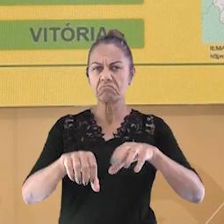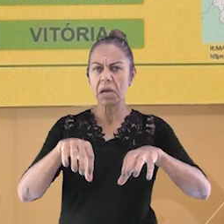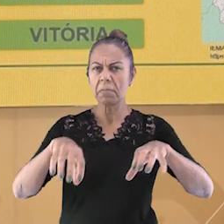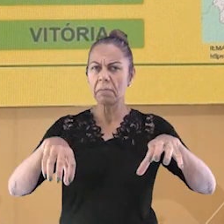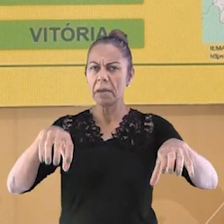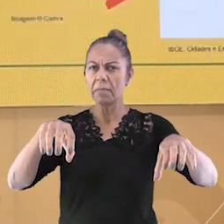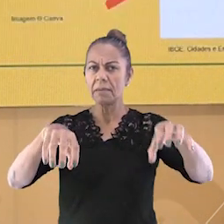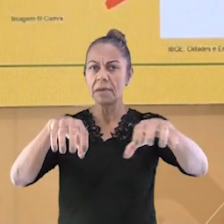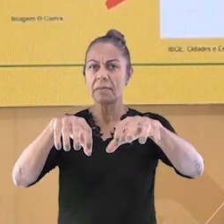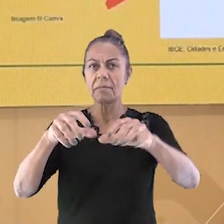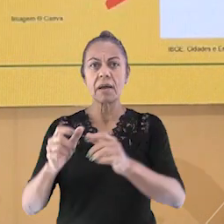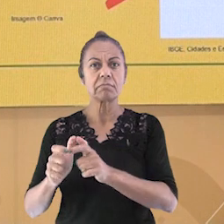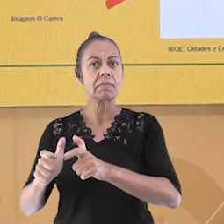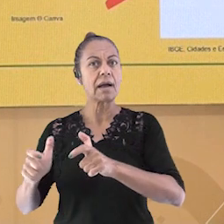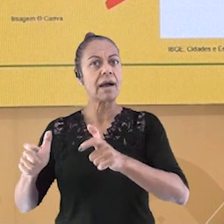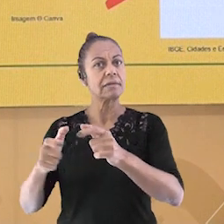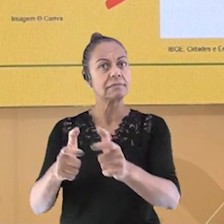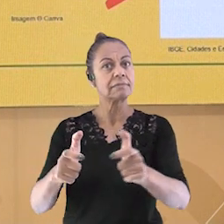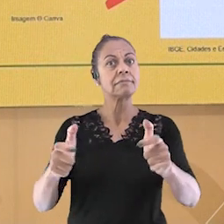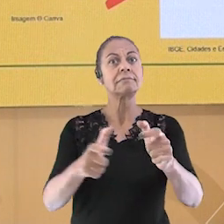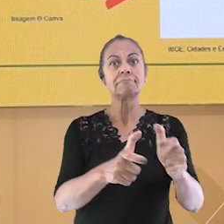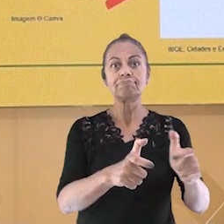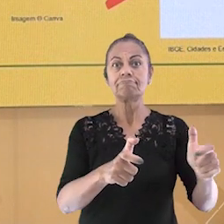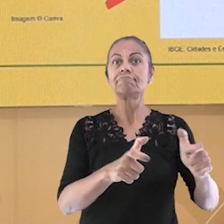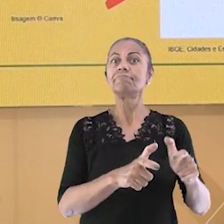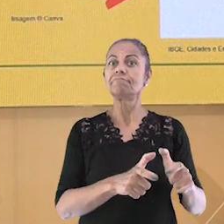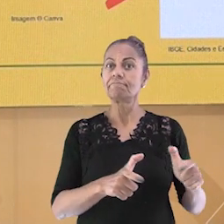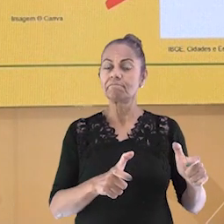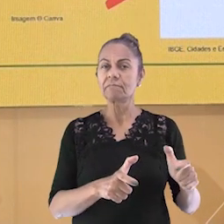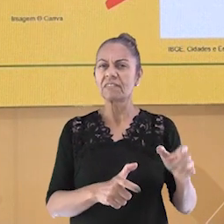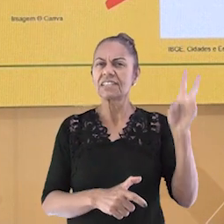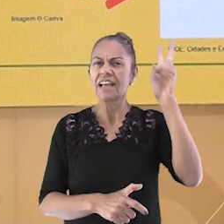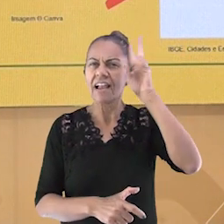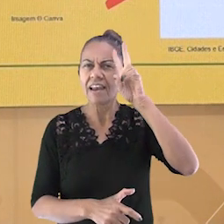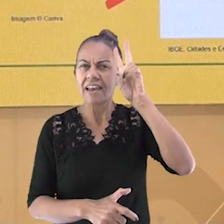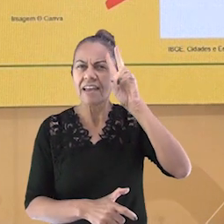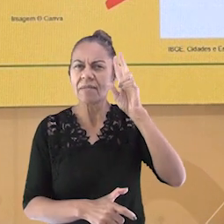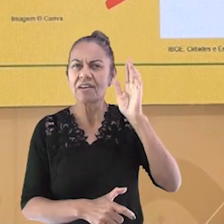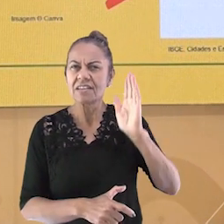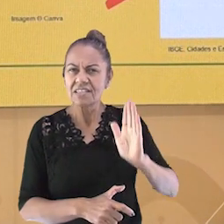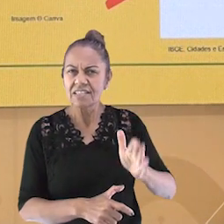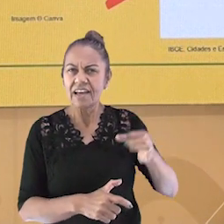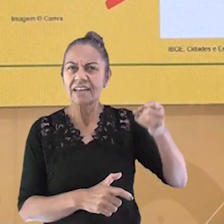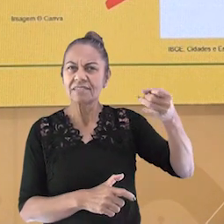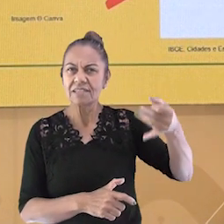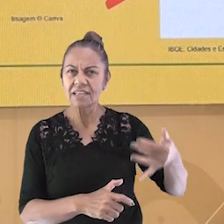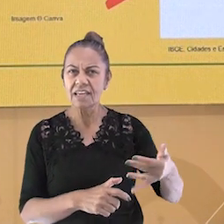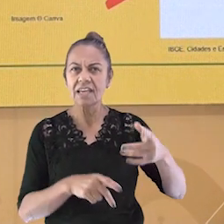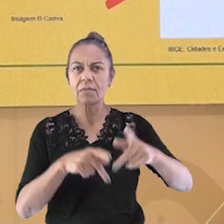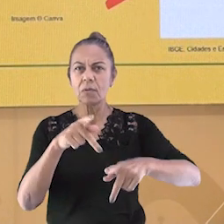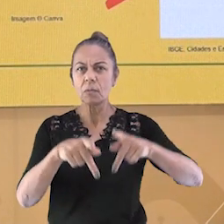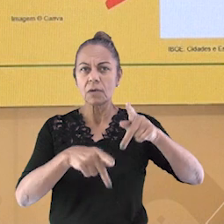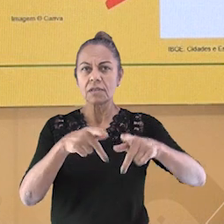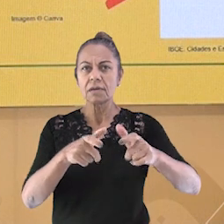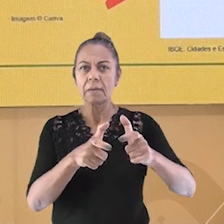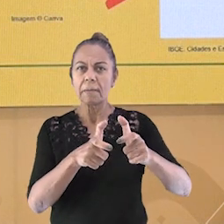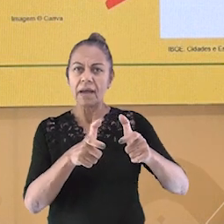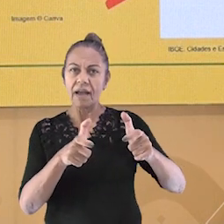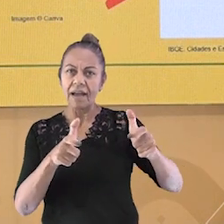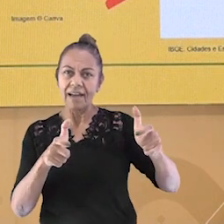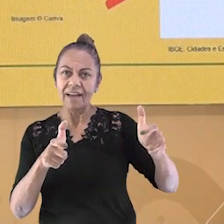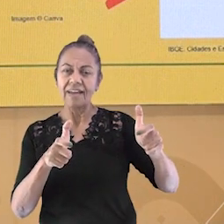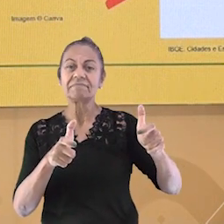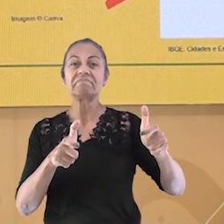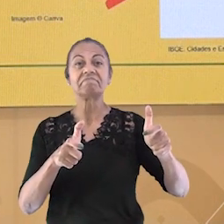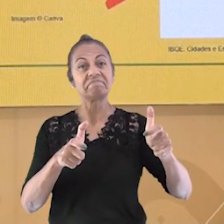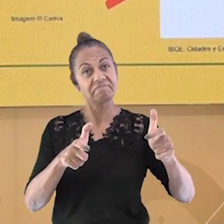regiões foram crescendo muito. Lembram do início da aula quando falamos da dinâmica populacional? Vocês lembram o que é? Isso mesmo.